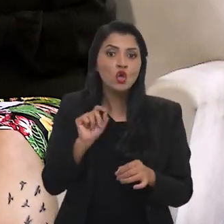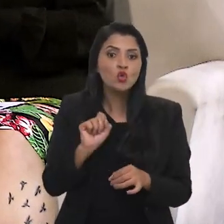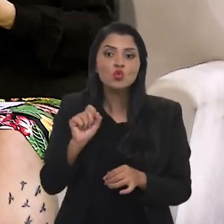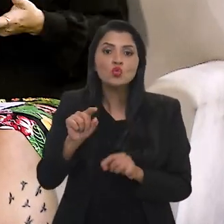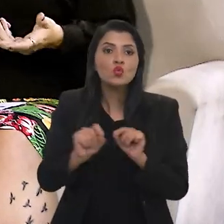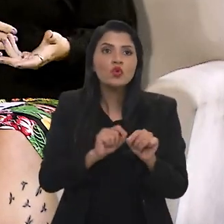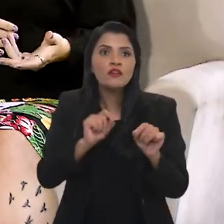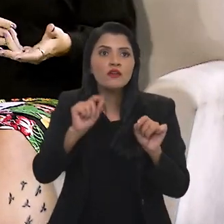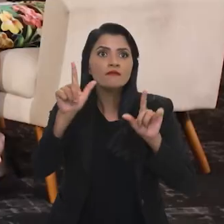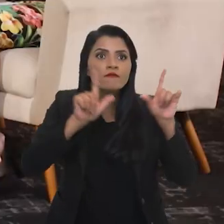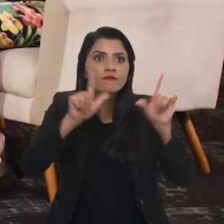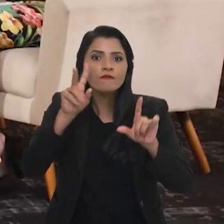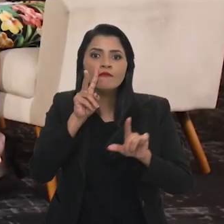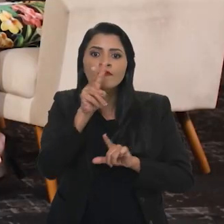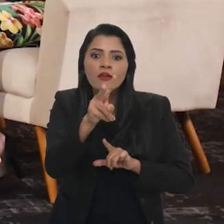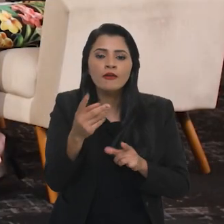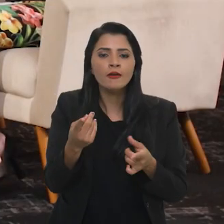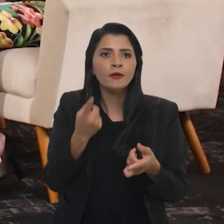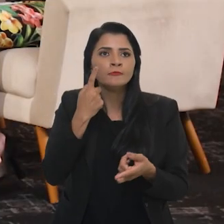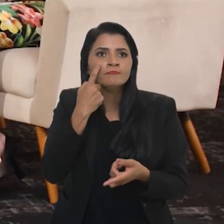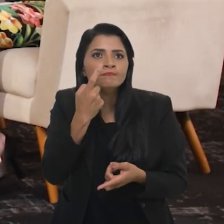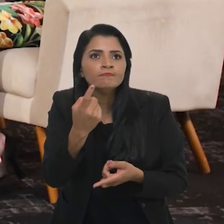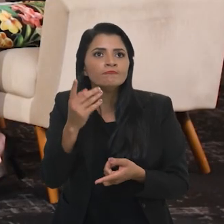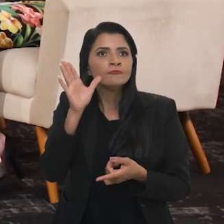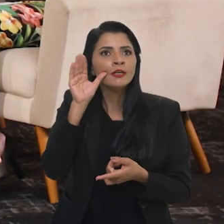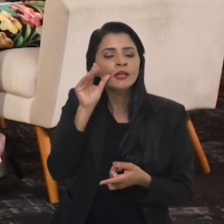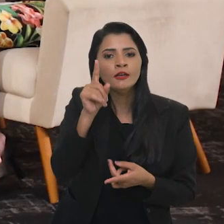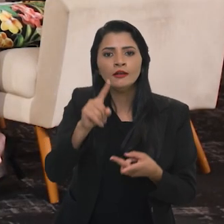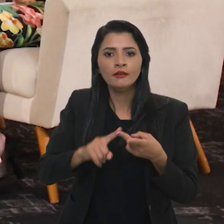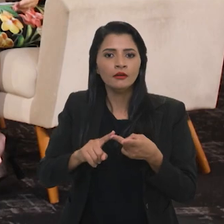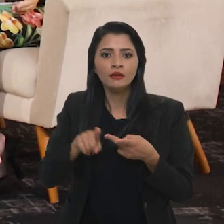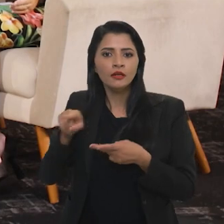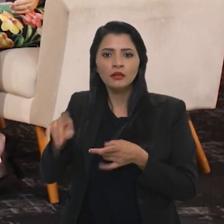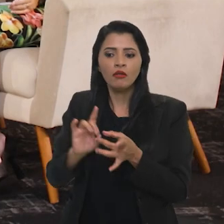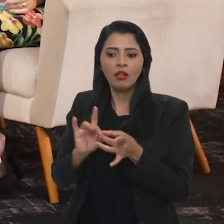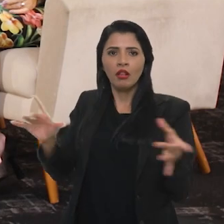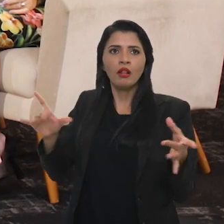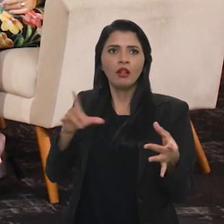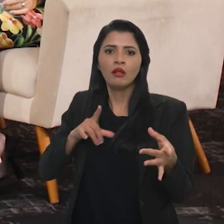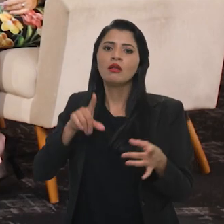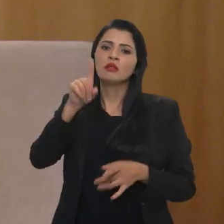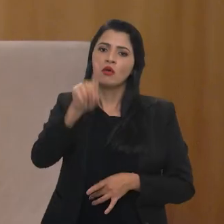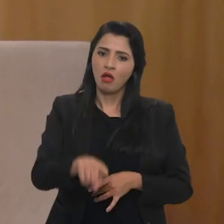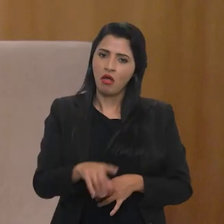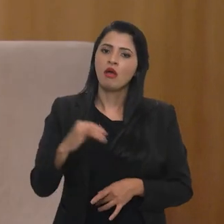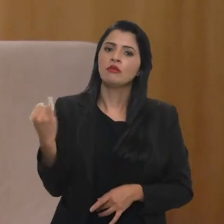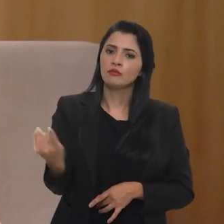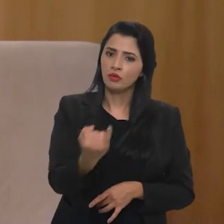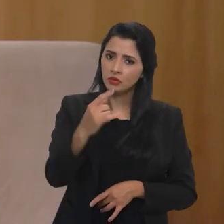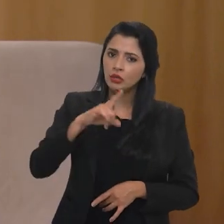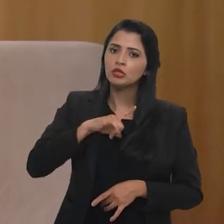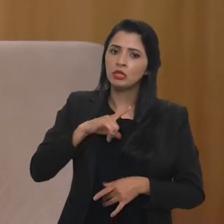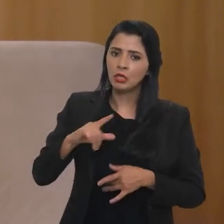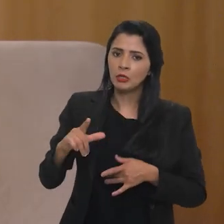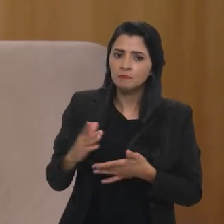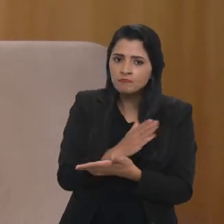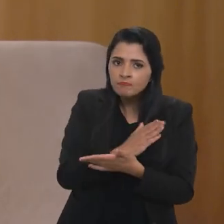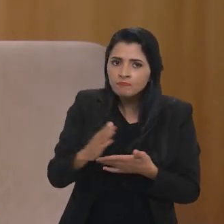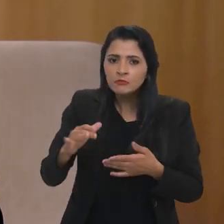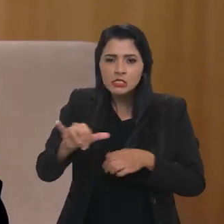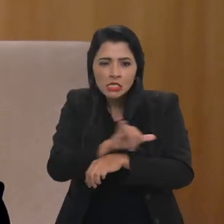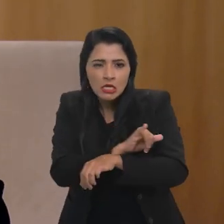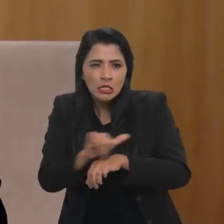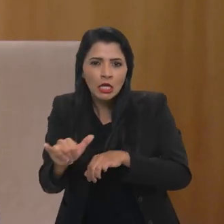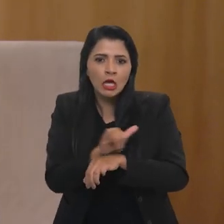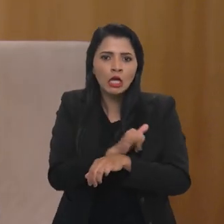assistido, recebido, eles ficam à mercê completamente do que está lá. Isso é muito importante, a gente ter mecanismos, né,